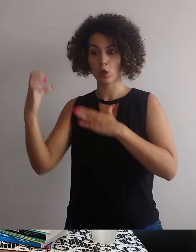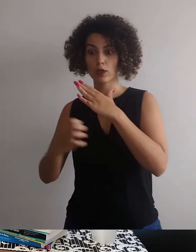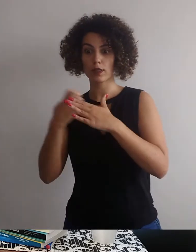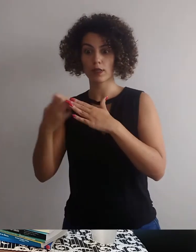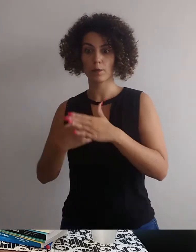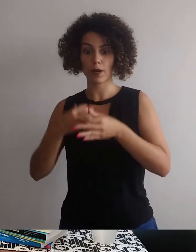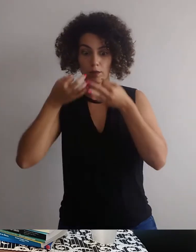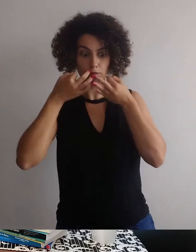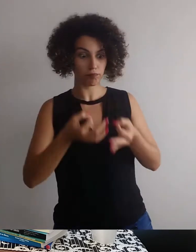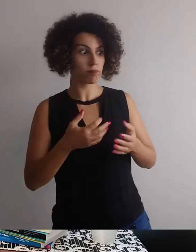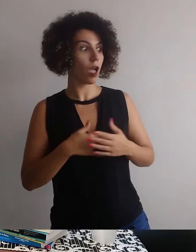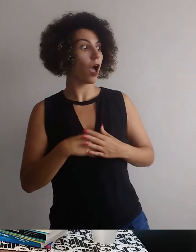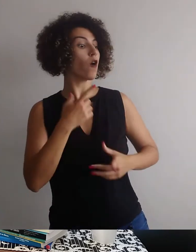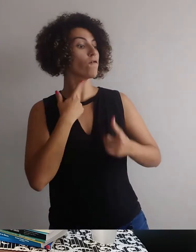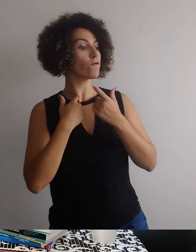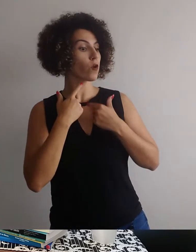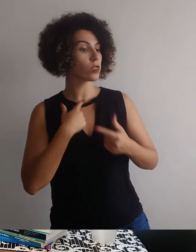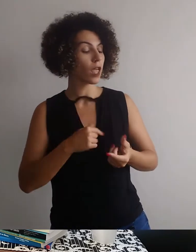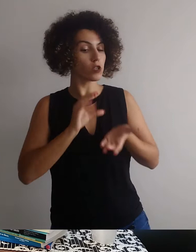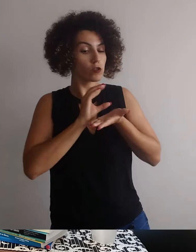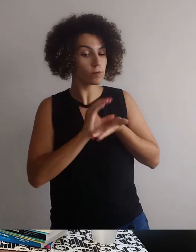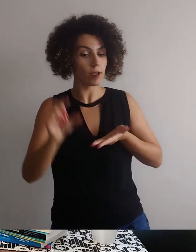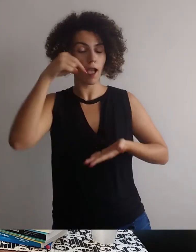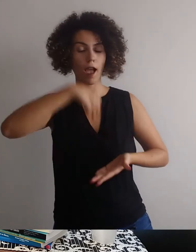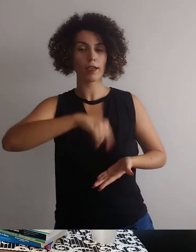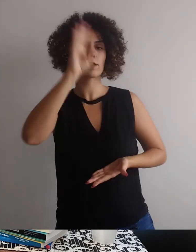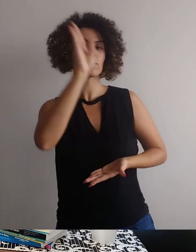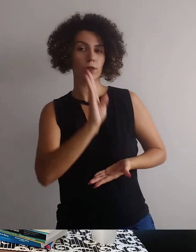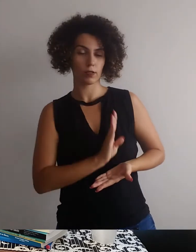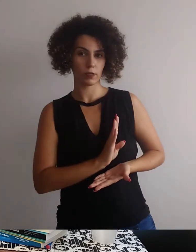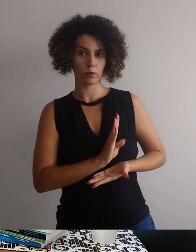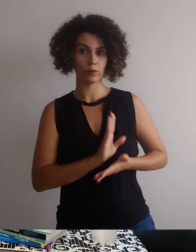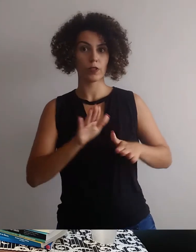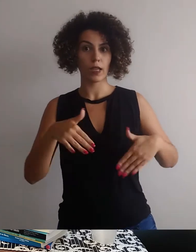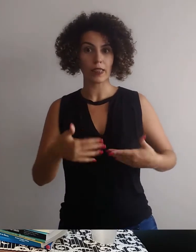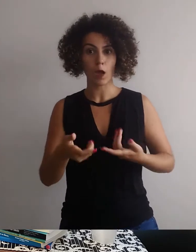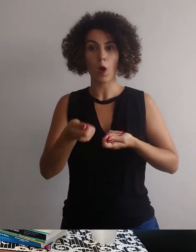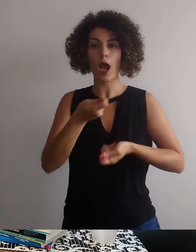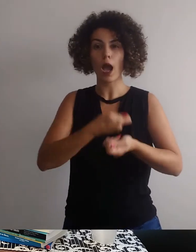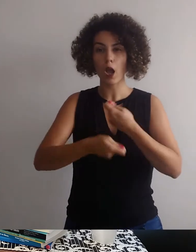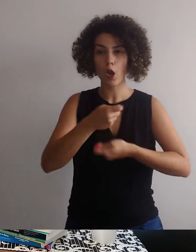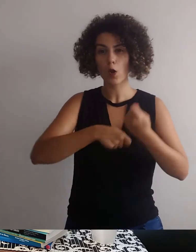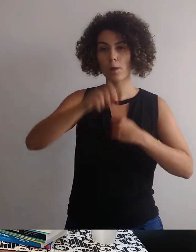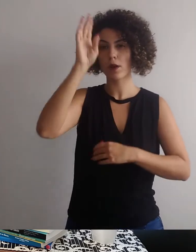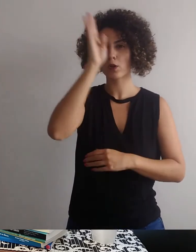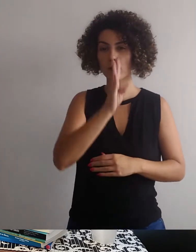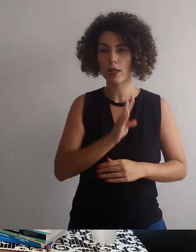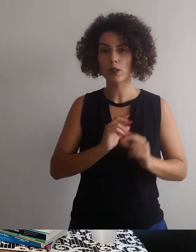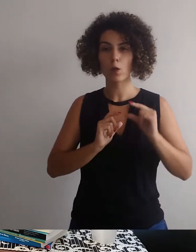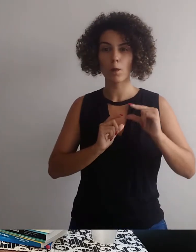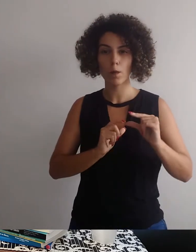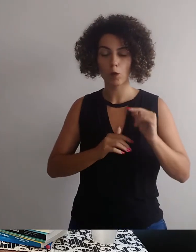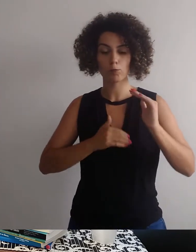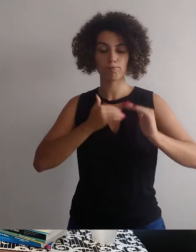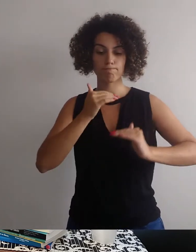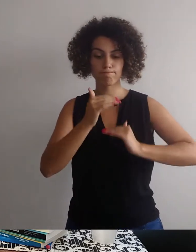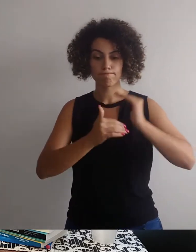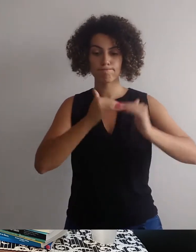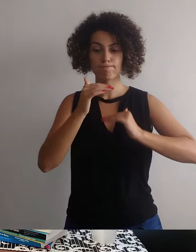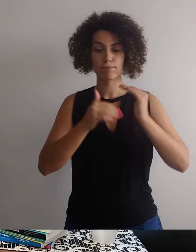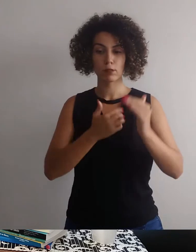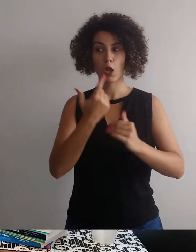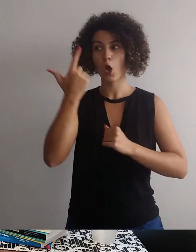atrativo para as empresas transnacionais investirem no Brasil. E foi assim, aos poucos, que a